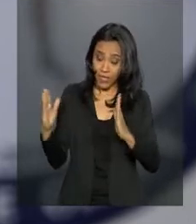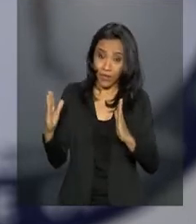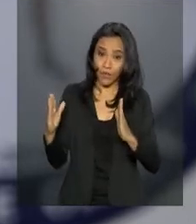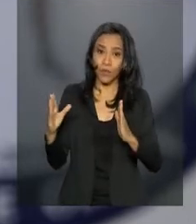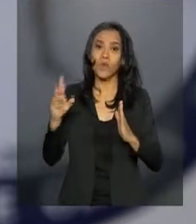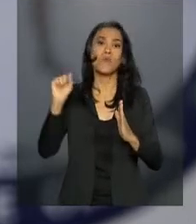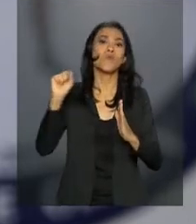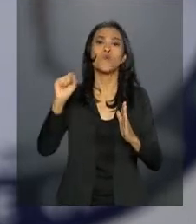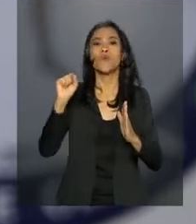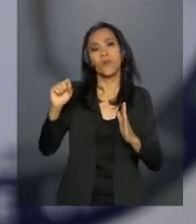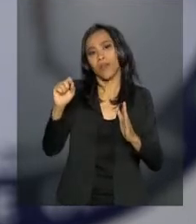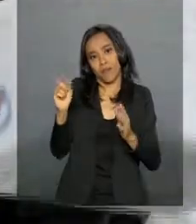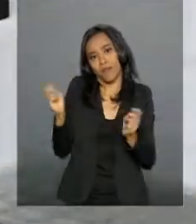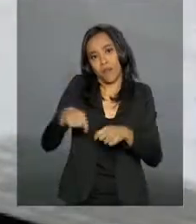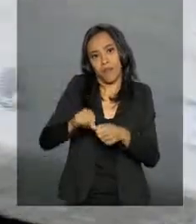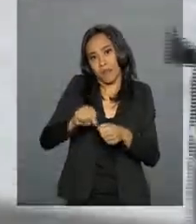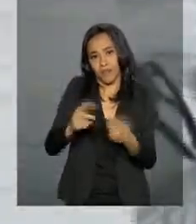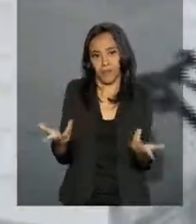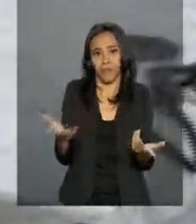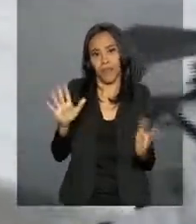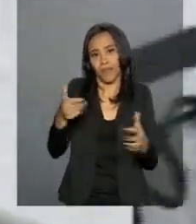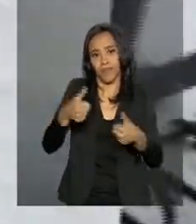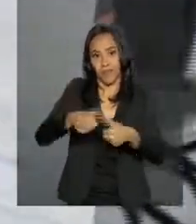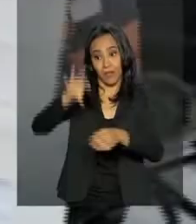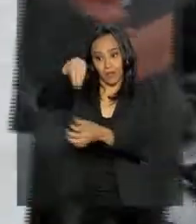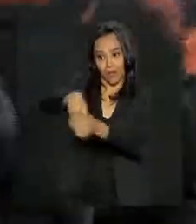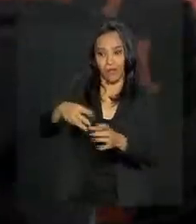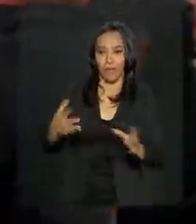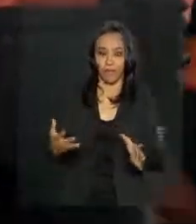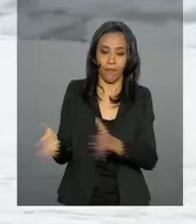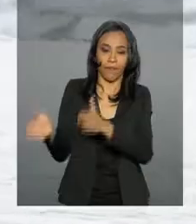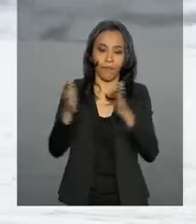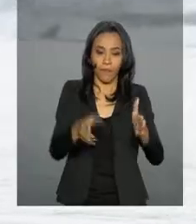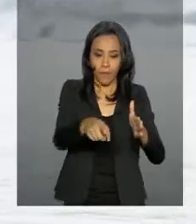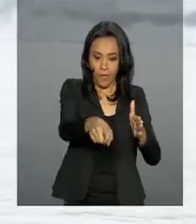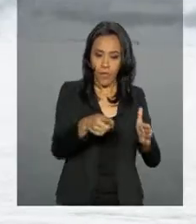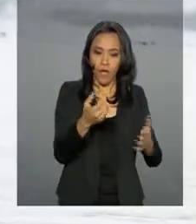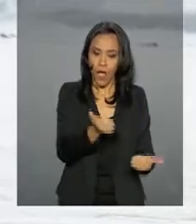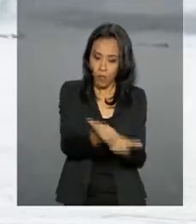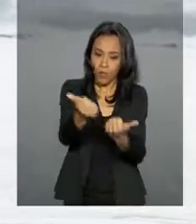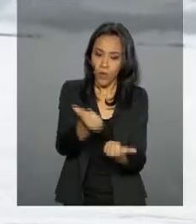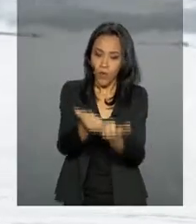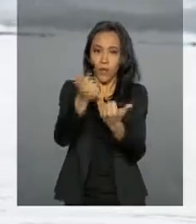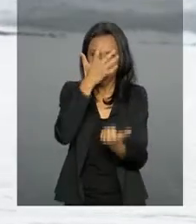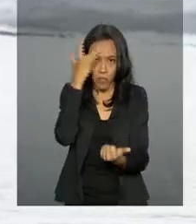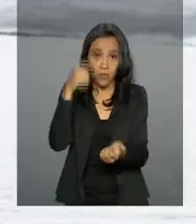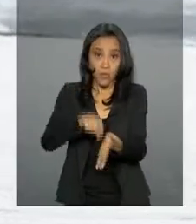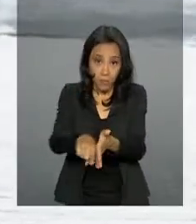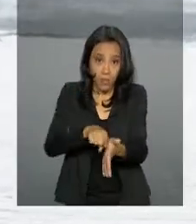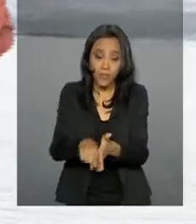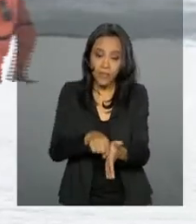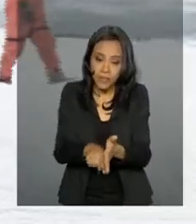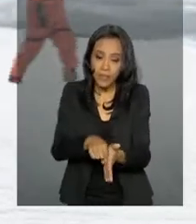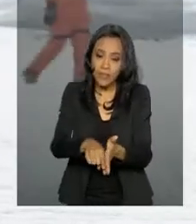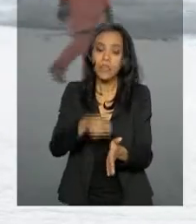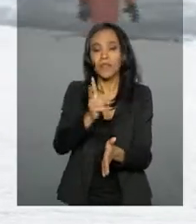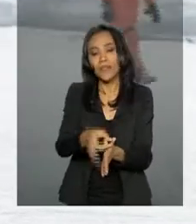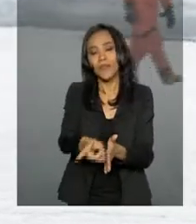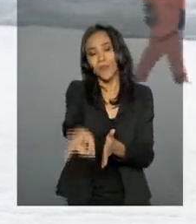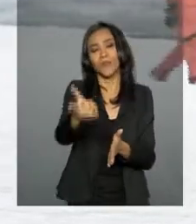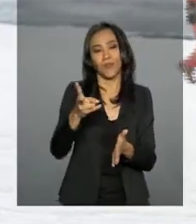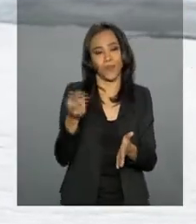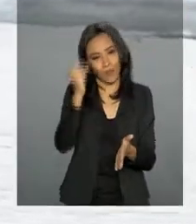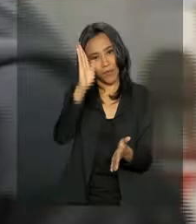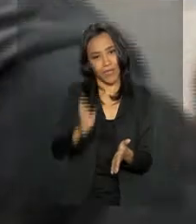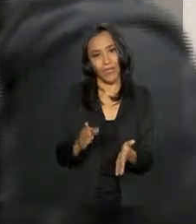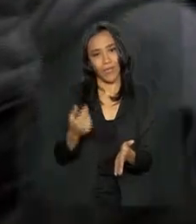com o que a natureza deixa a gente fazer. O grupo dá apoio aos pesquisadores e garante a presença permanente do Brasil na